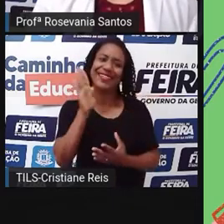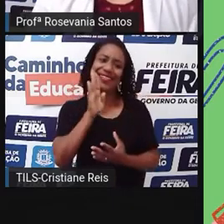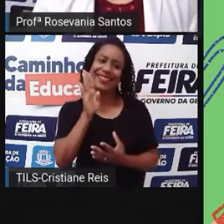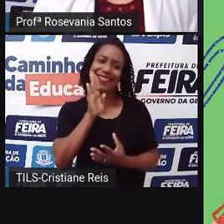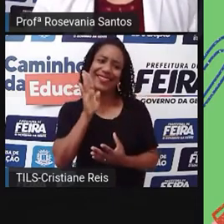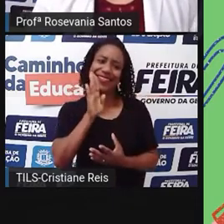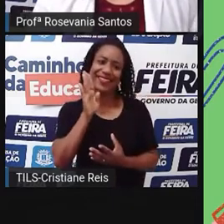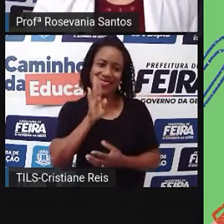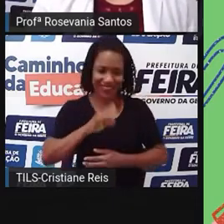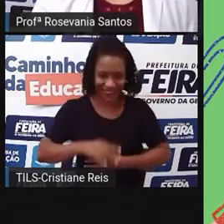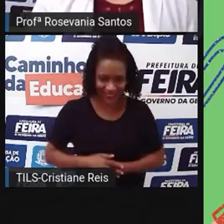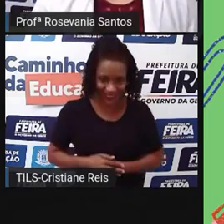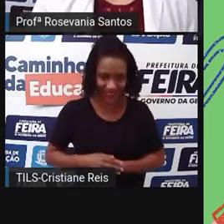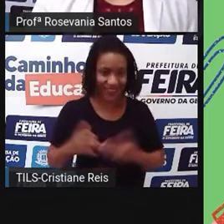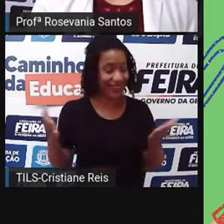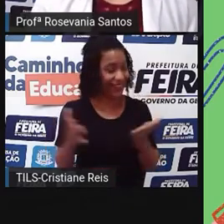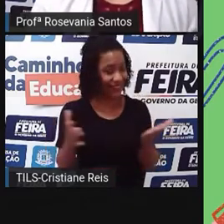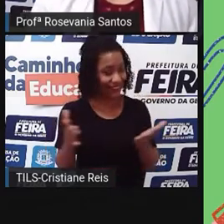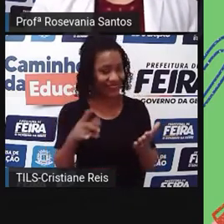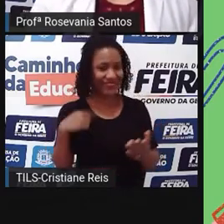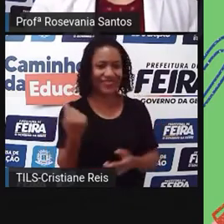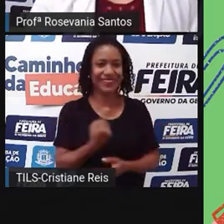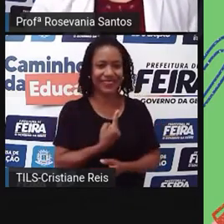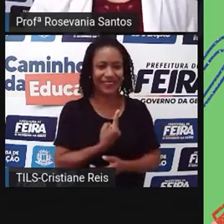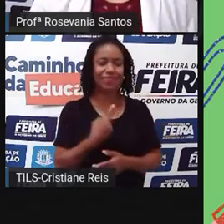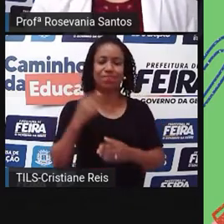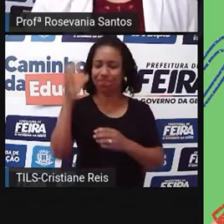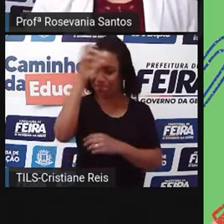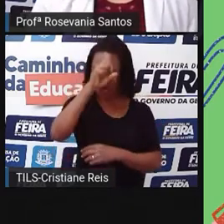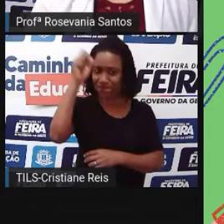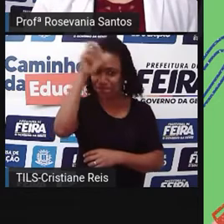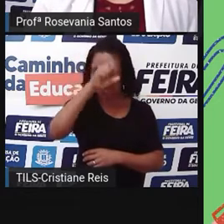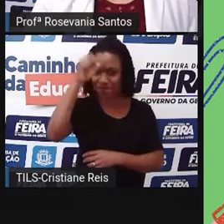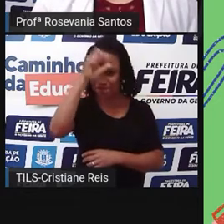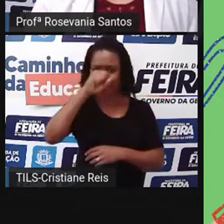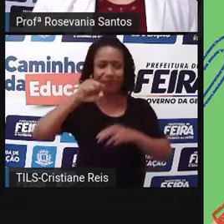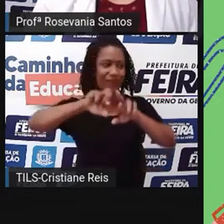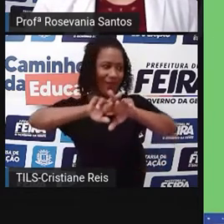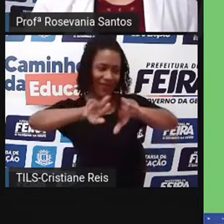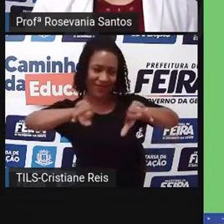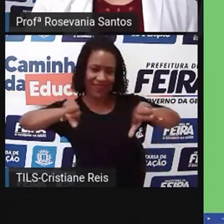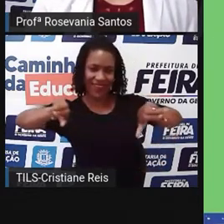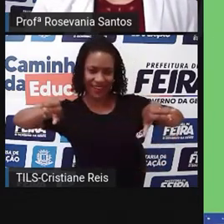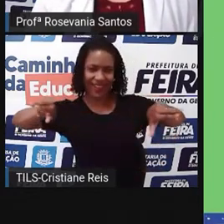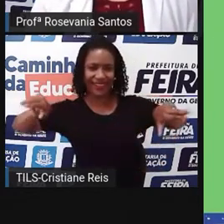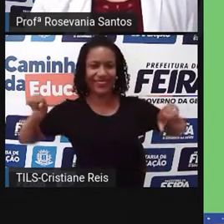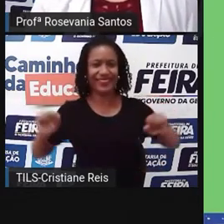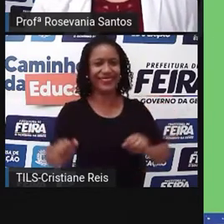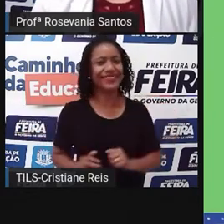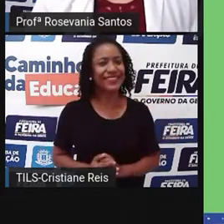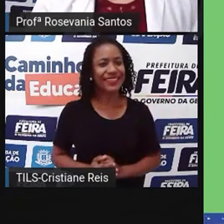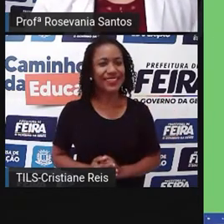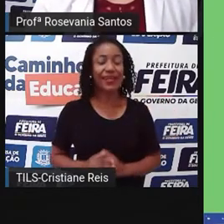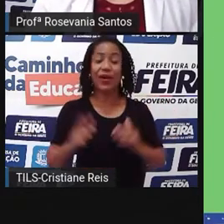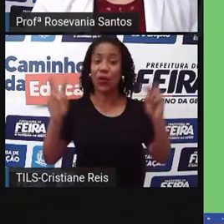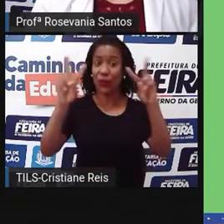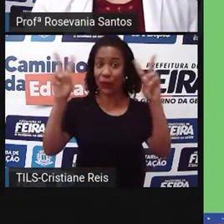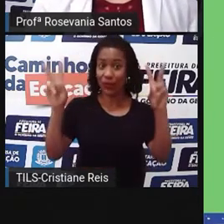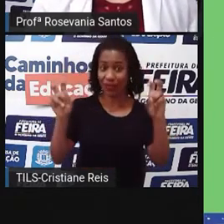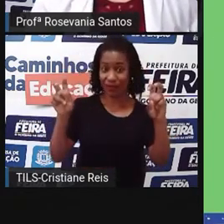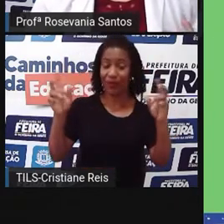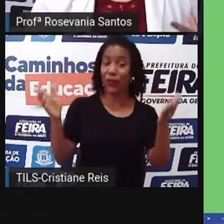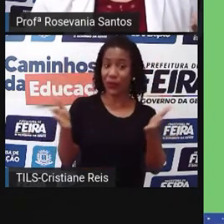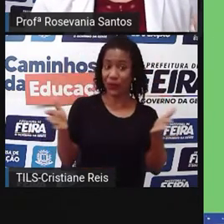gente, né? Trabalhar na aula de hoje, assim como nós já trabalhamos muitos outros assuntos. Então, o tema da aula de